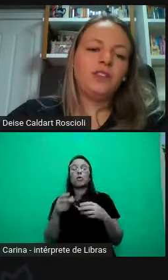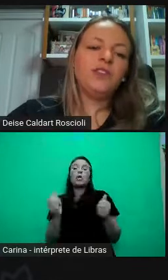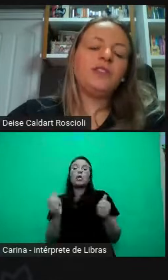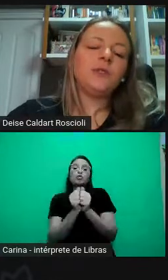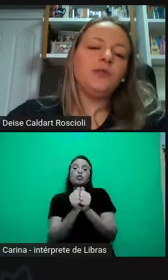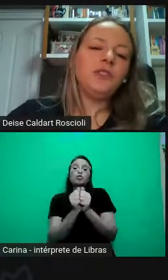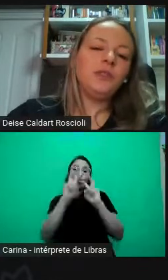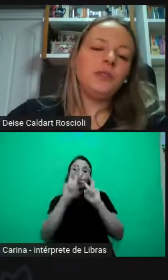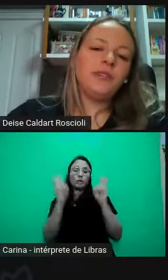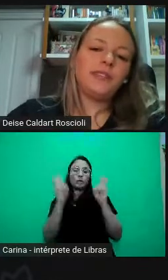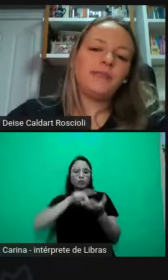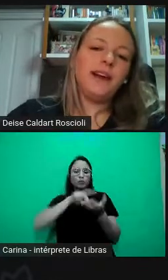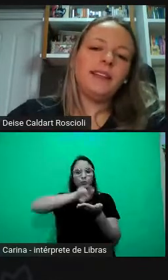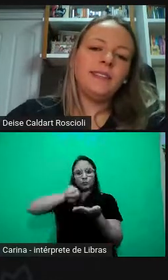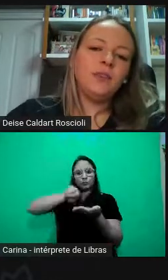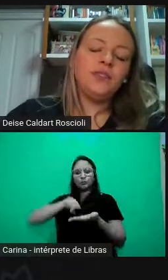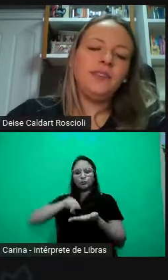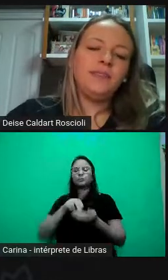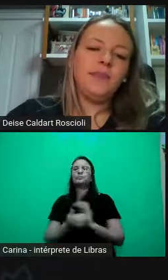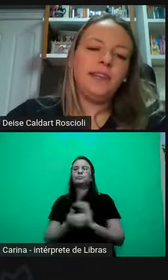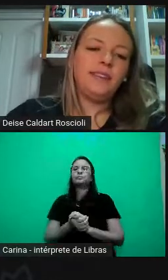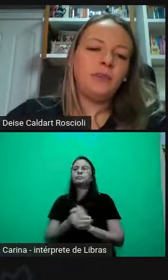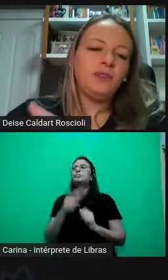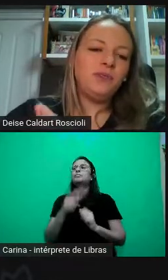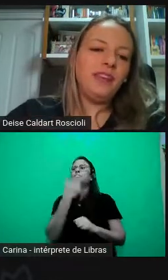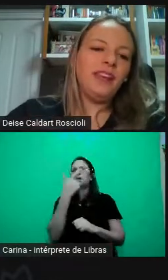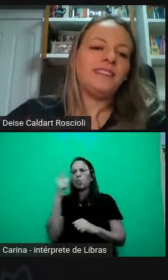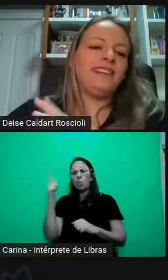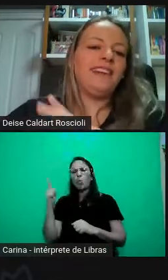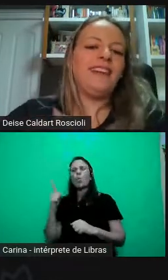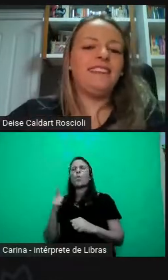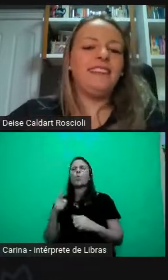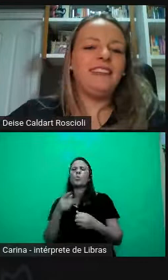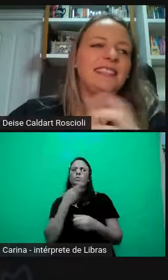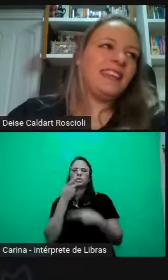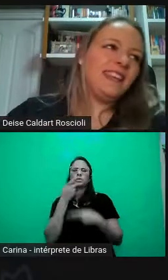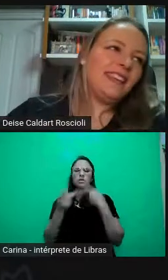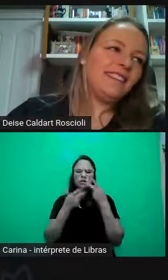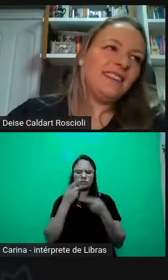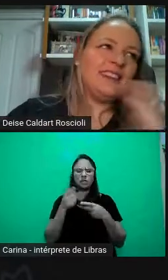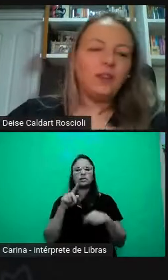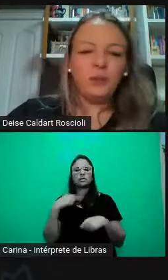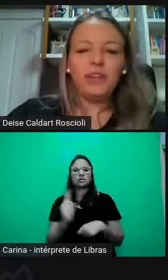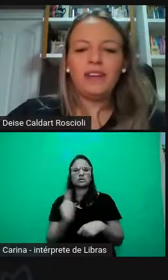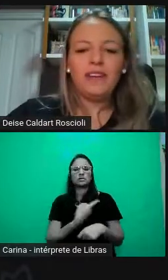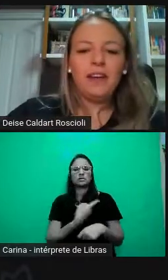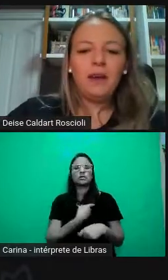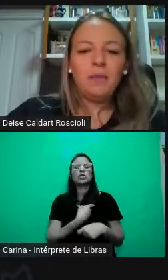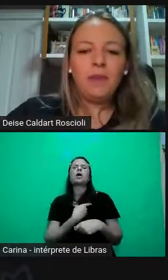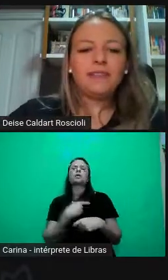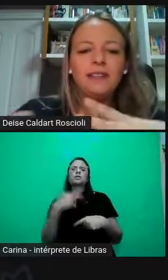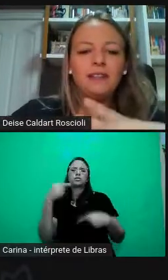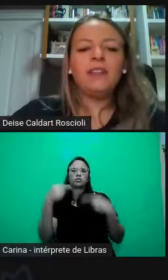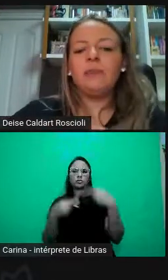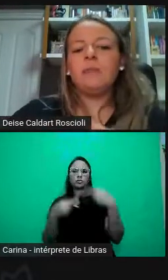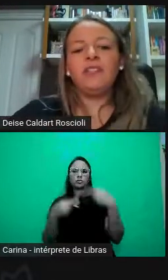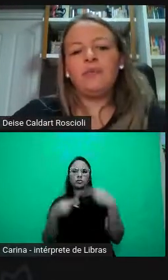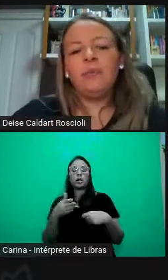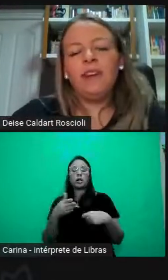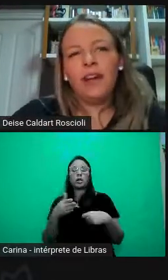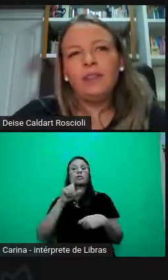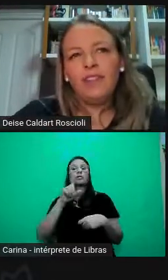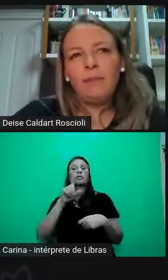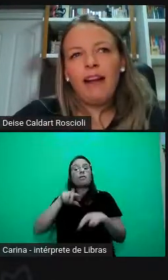A gente já discutiu em outras falas aqui do Diversifica que tem uma diferença entre inserir e incluir. Pensando na